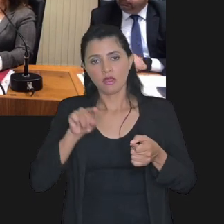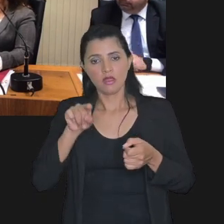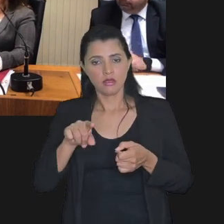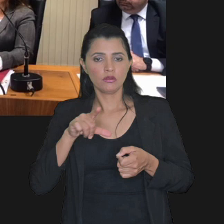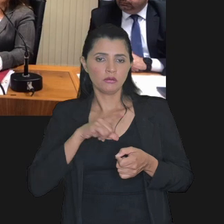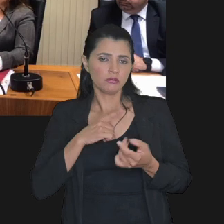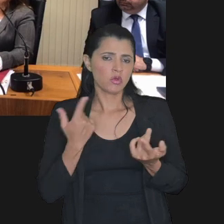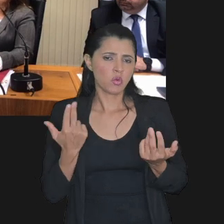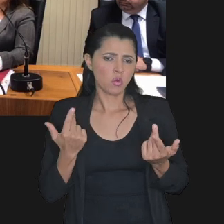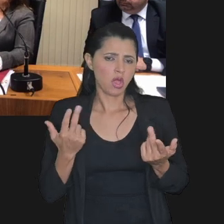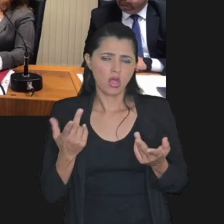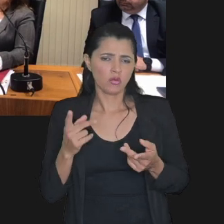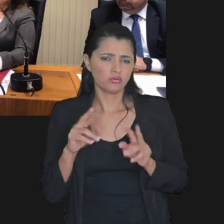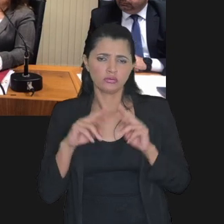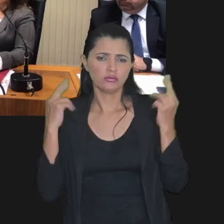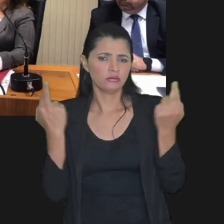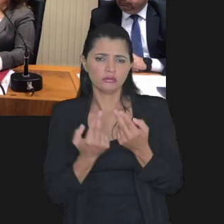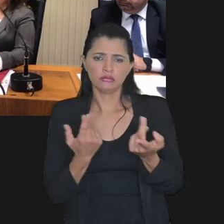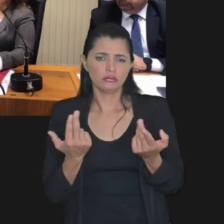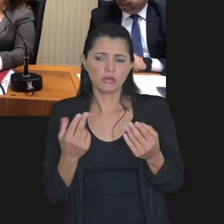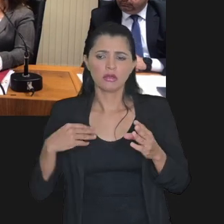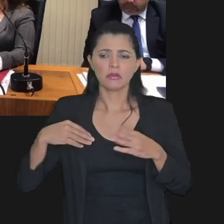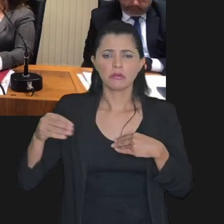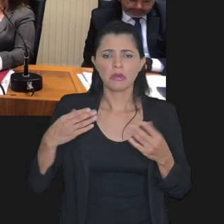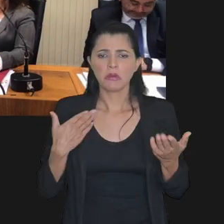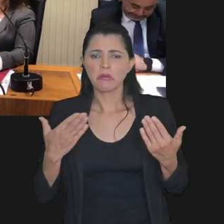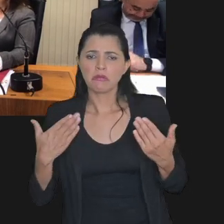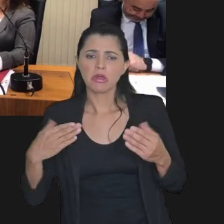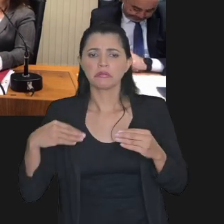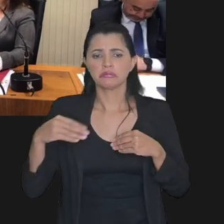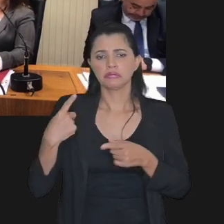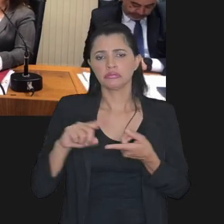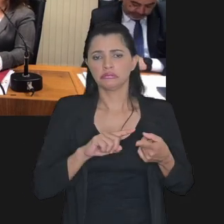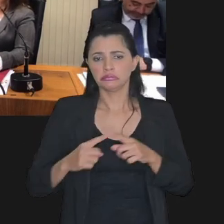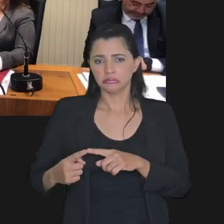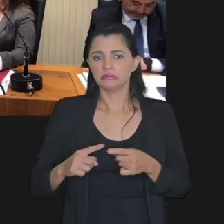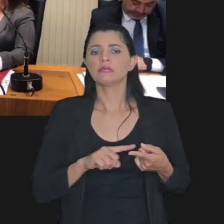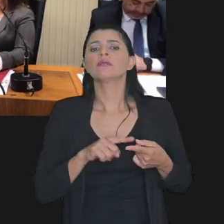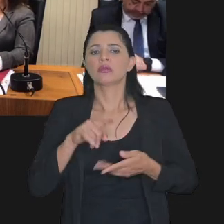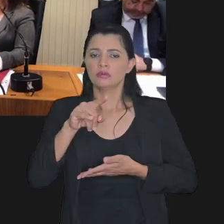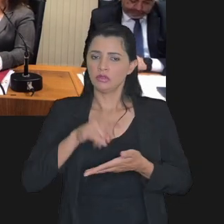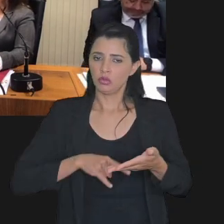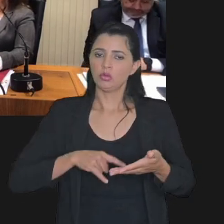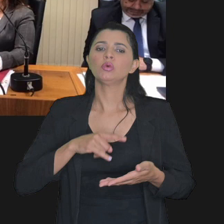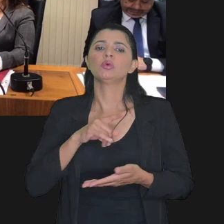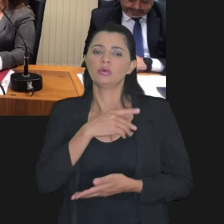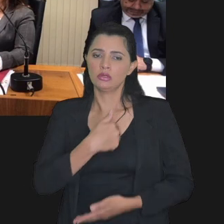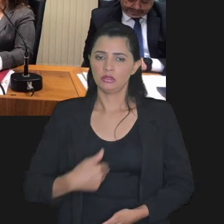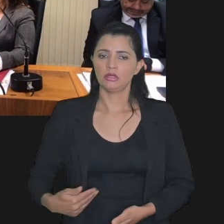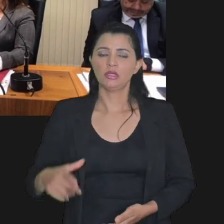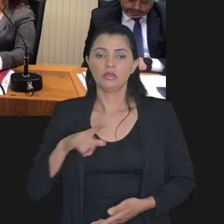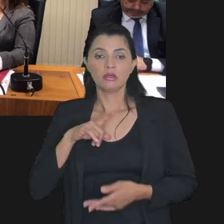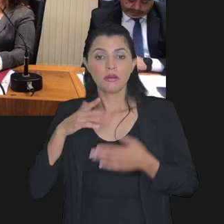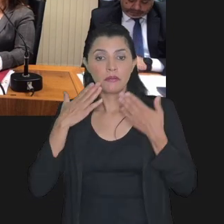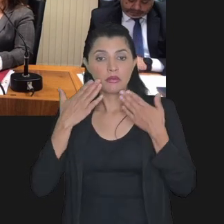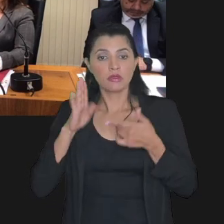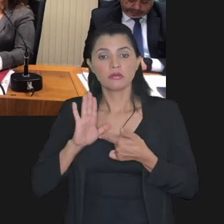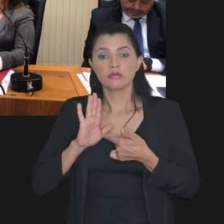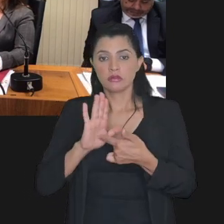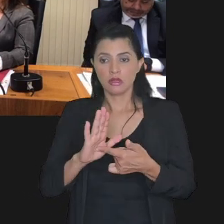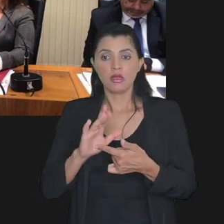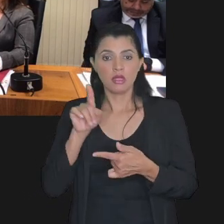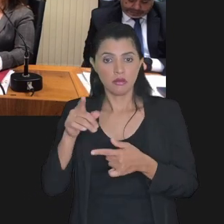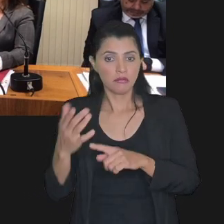essa sessão como se fosse uma sessão para um particular também mas é para escritura pública apresentar para